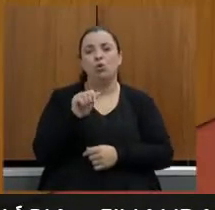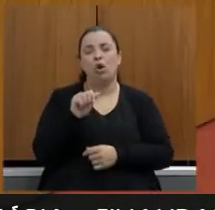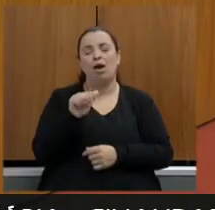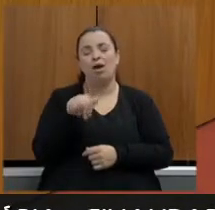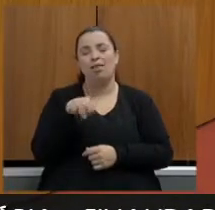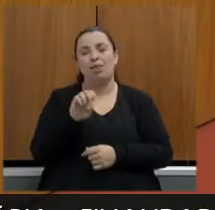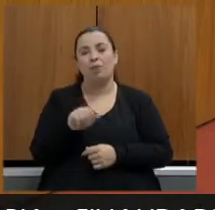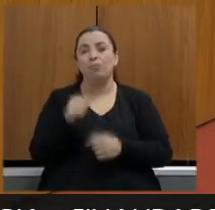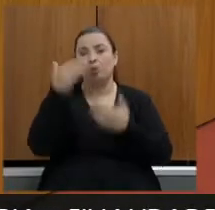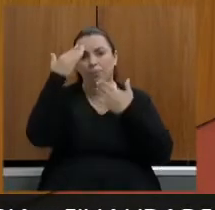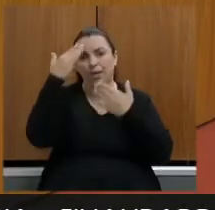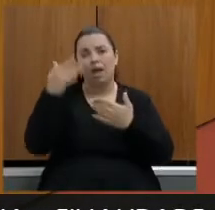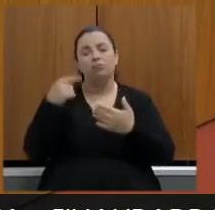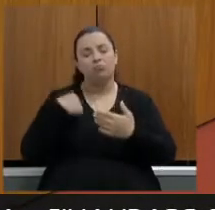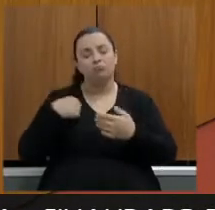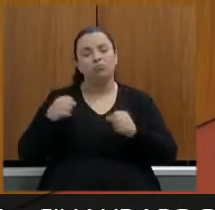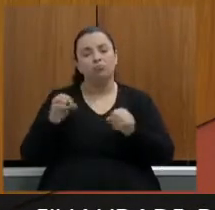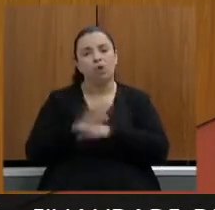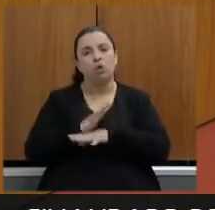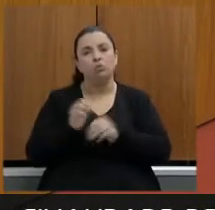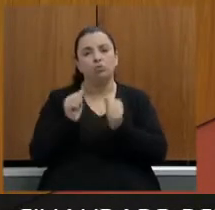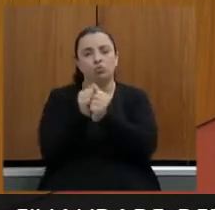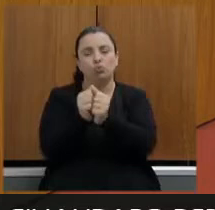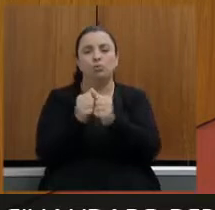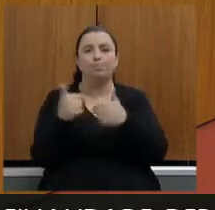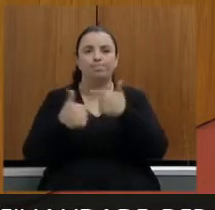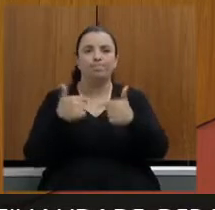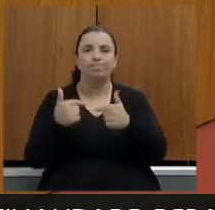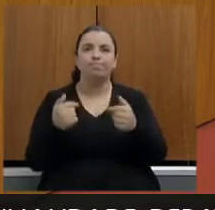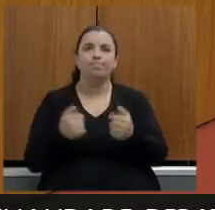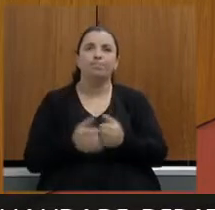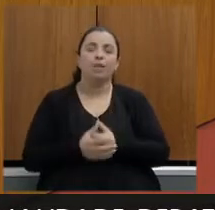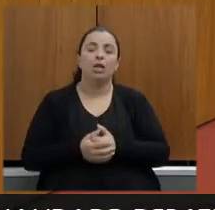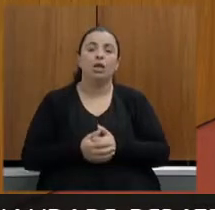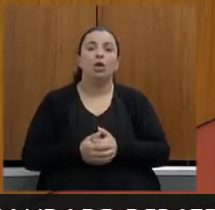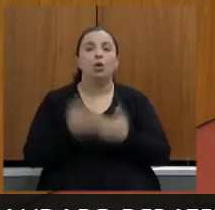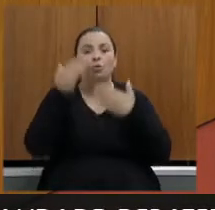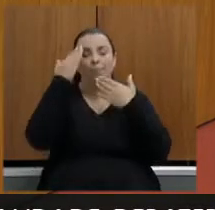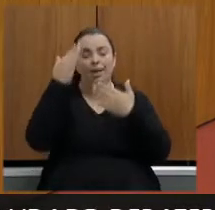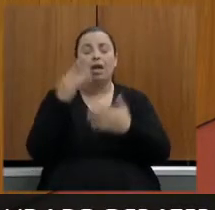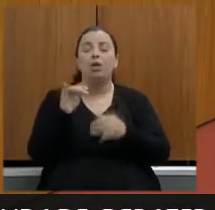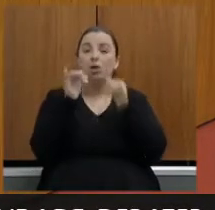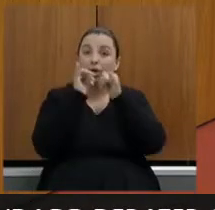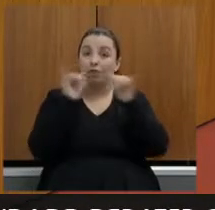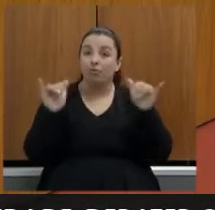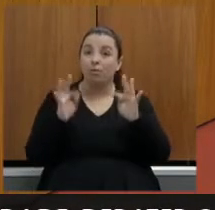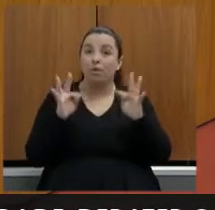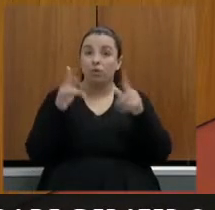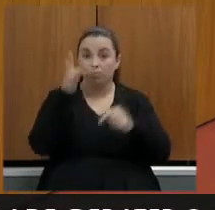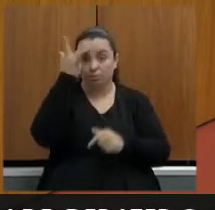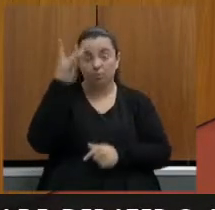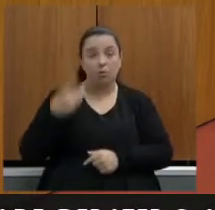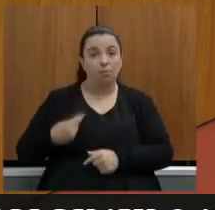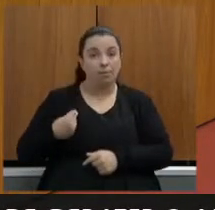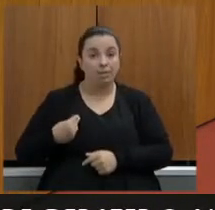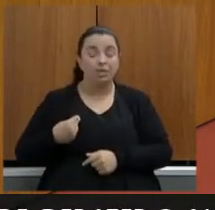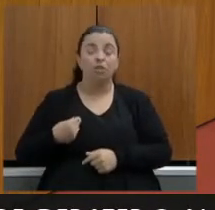é que agradecemos para poder informar todos os presentes e aqueles que estão remotamente acompanhando os trabalhos